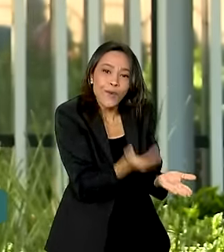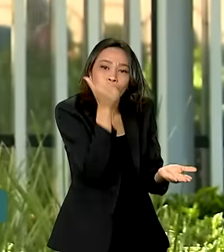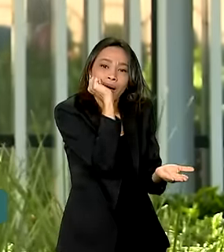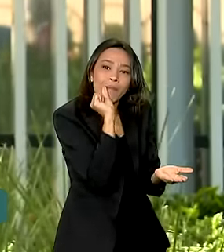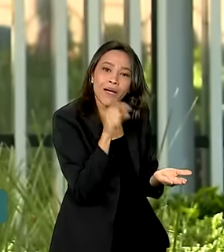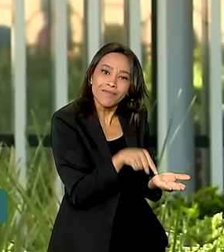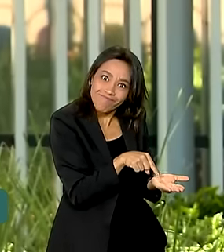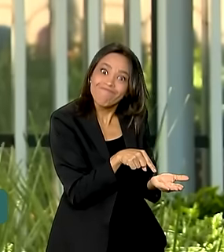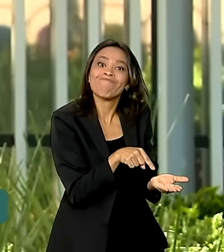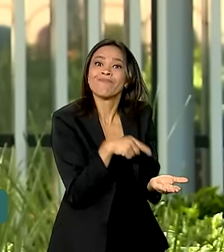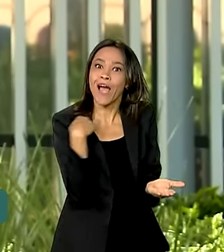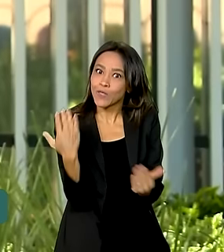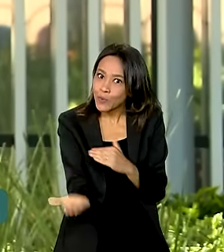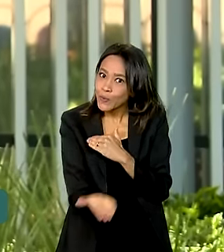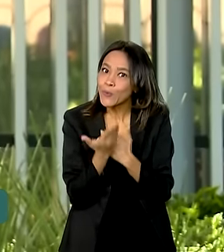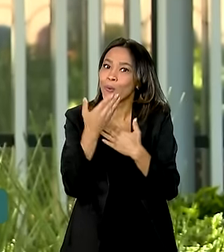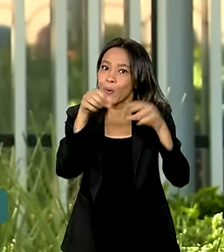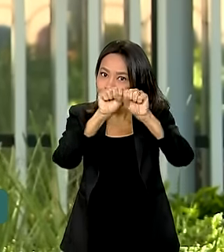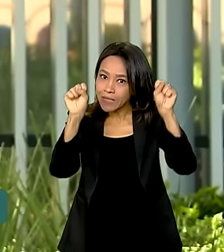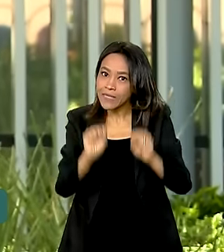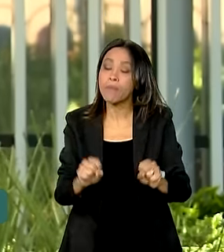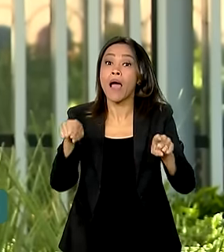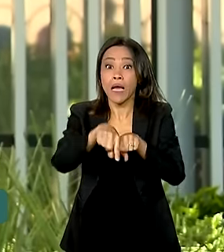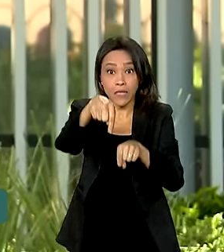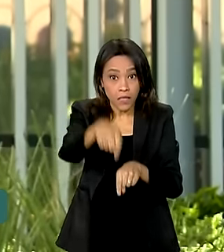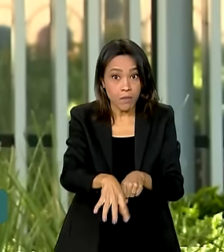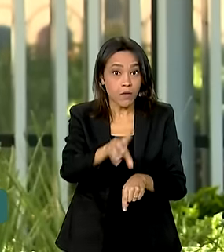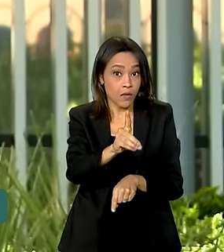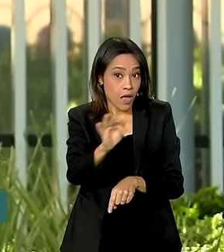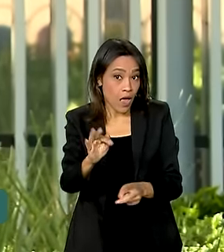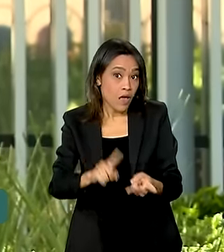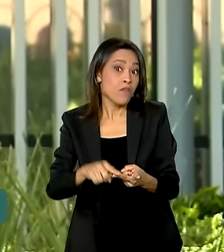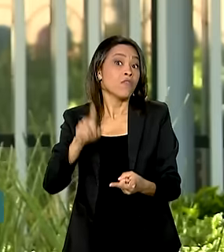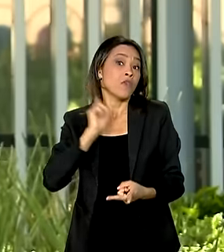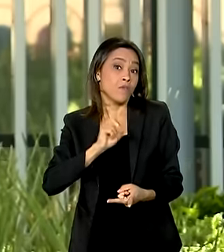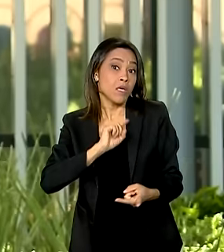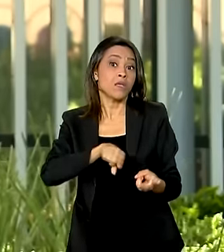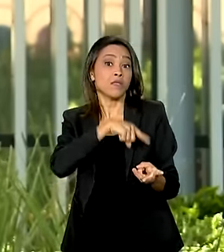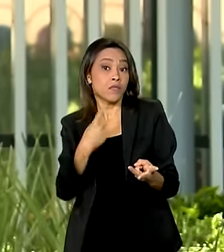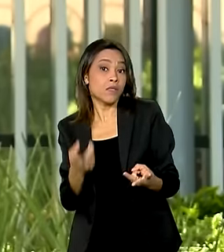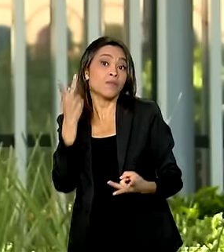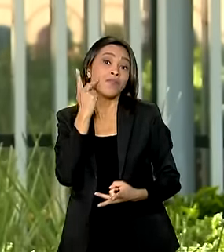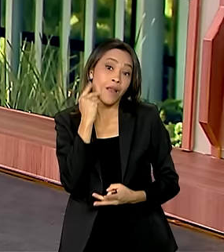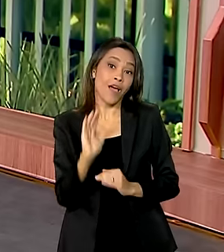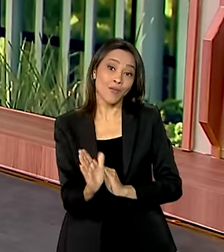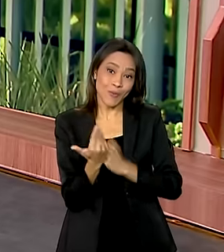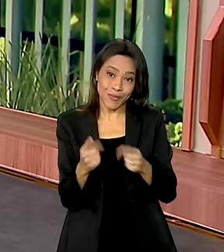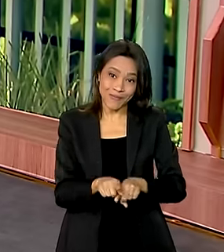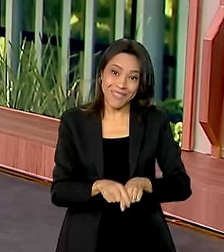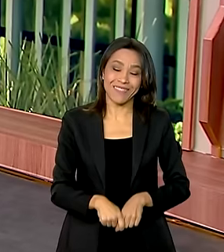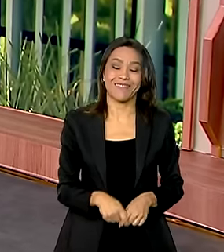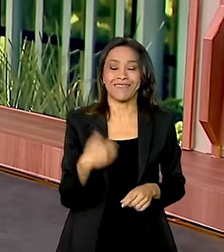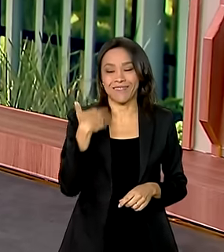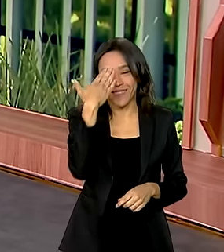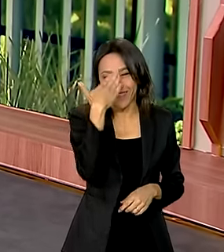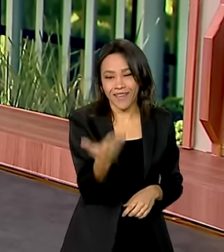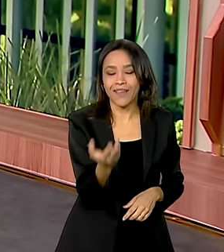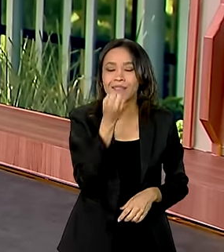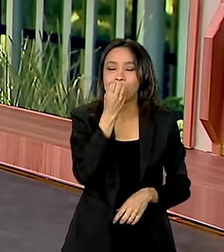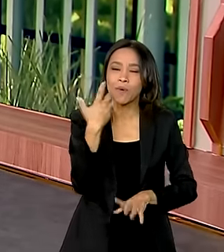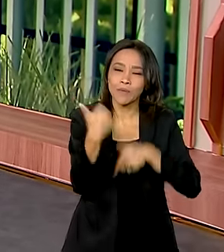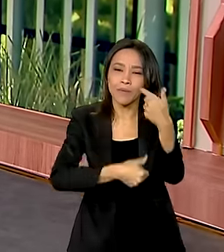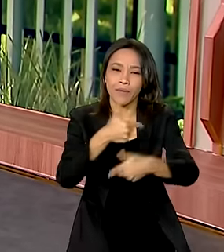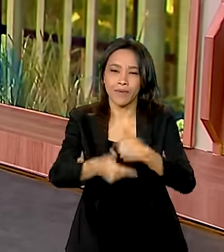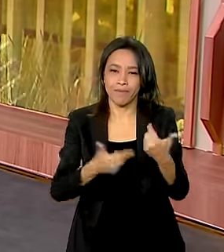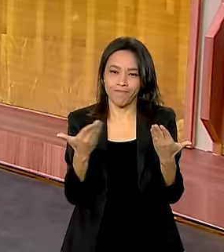também ajudou em buscas aqui no DF, em Minas Gerais e no Ceará. É isso, Vanessa. Volto com você. Obrigada, Jéssica. Bom trabalho para